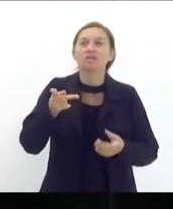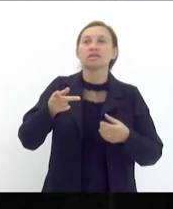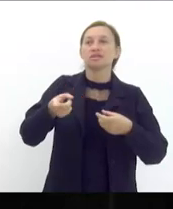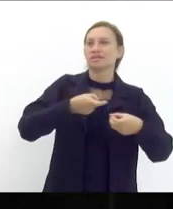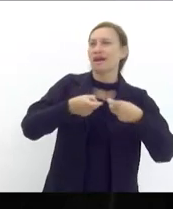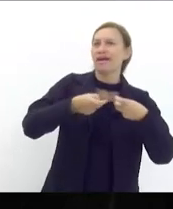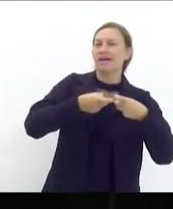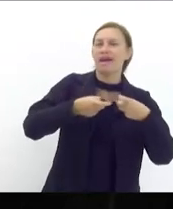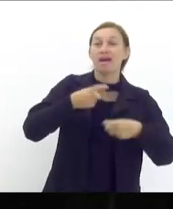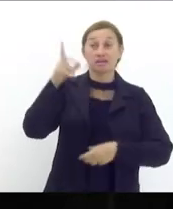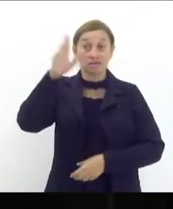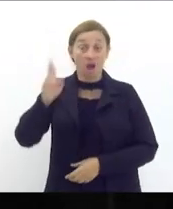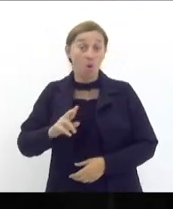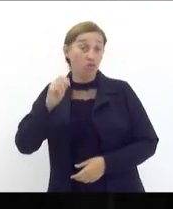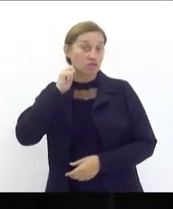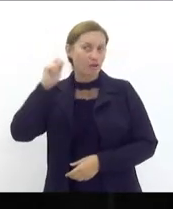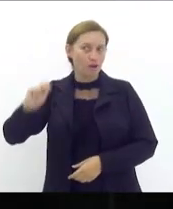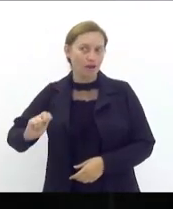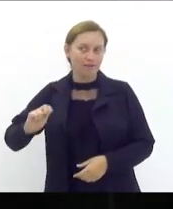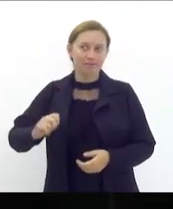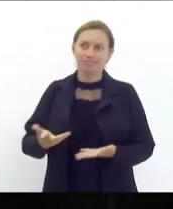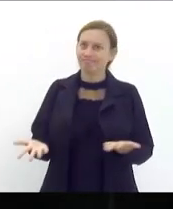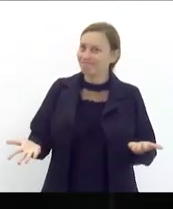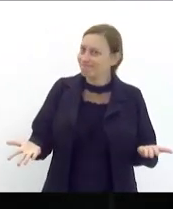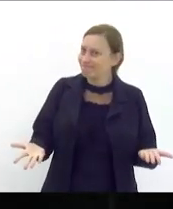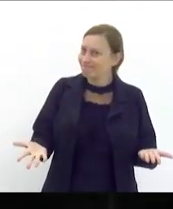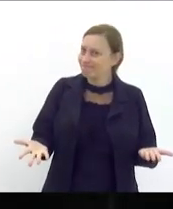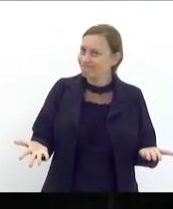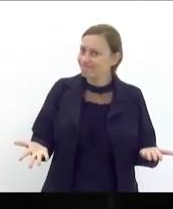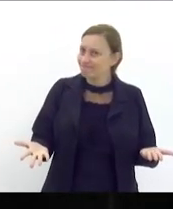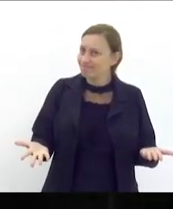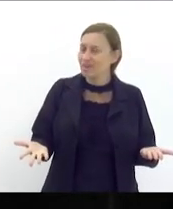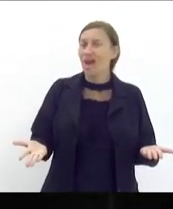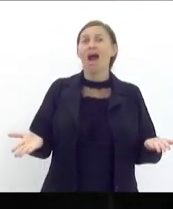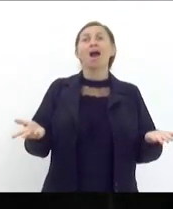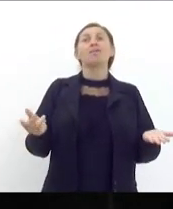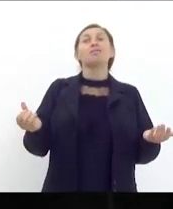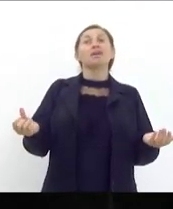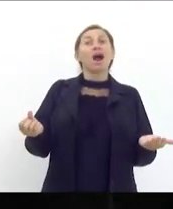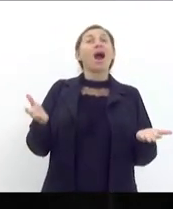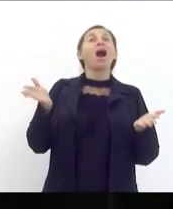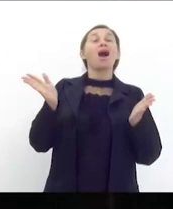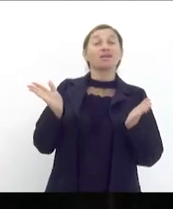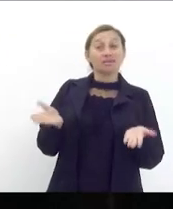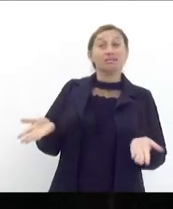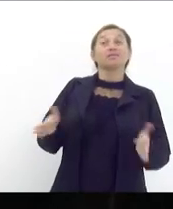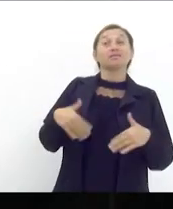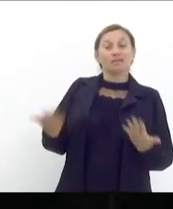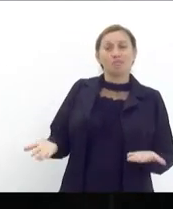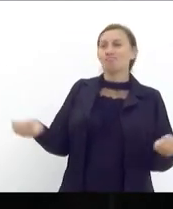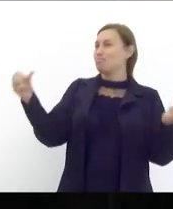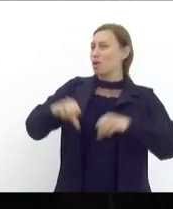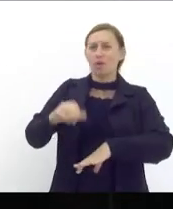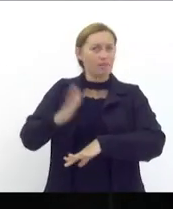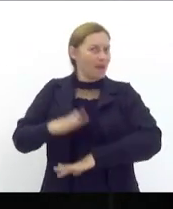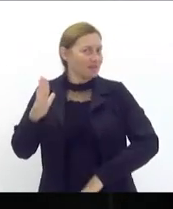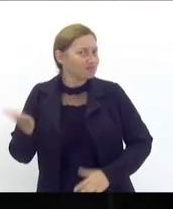da Rússia e da Ucrânia aí mesmo nessa hora que é um desastre